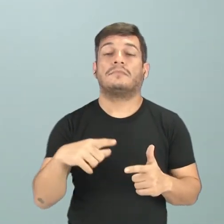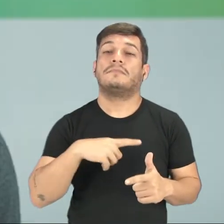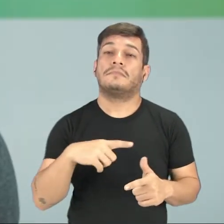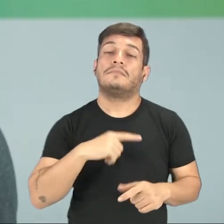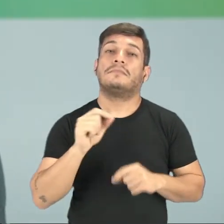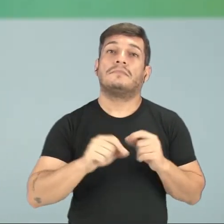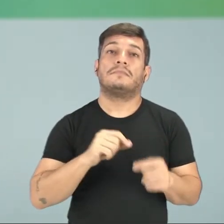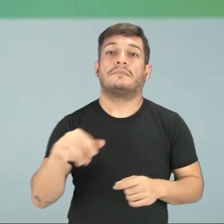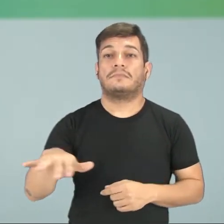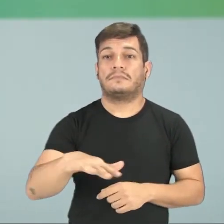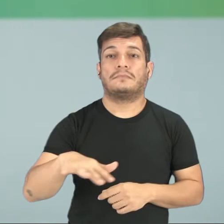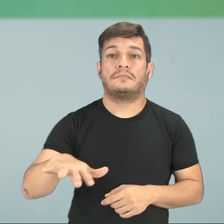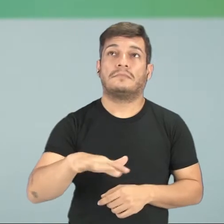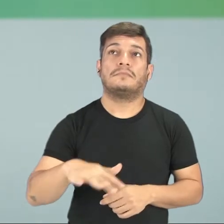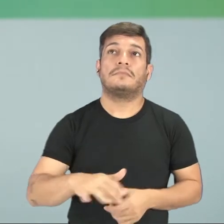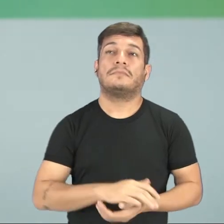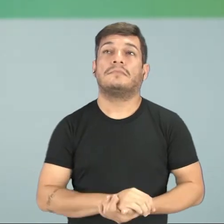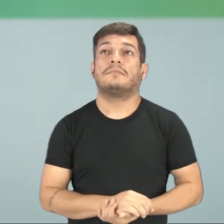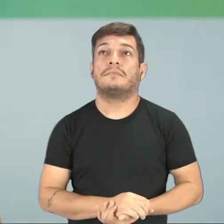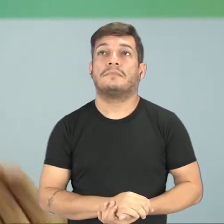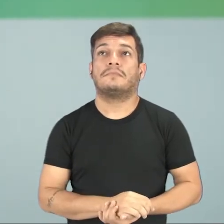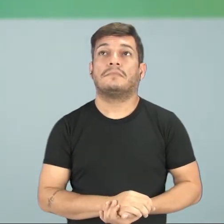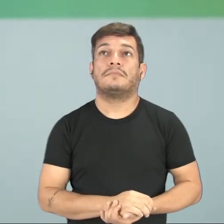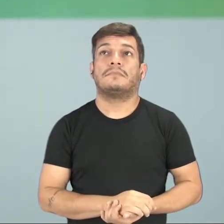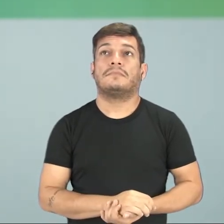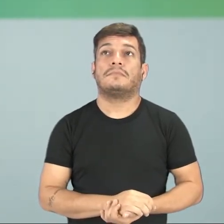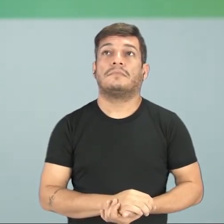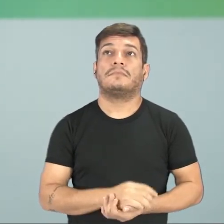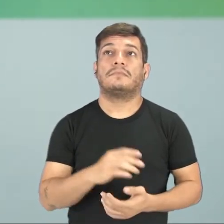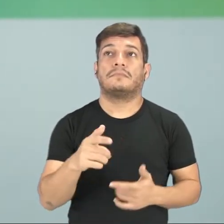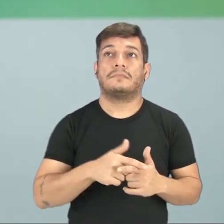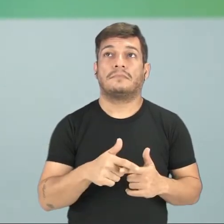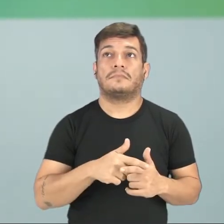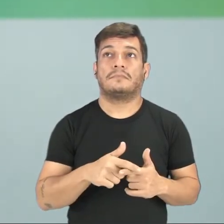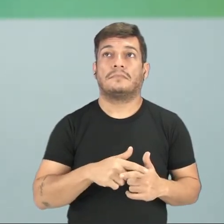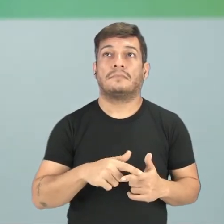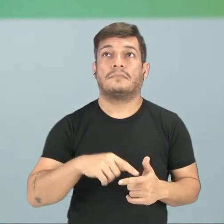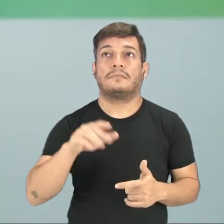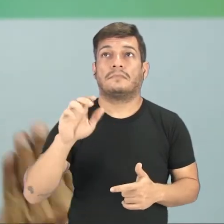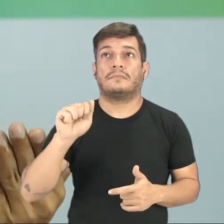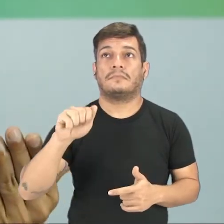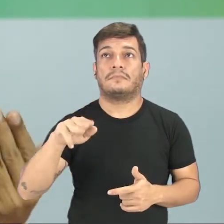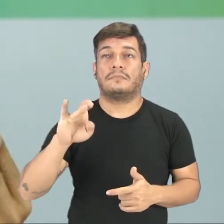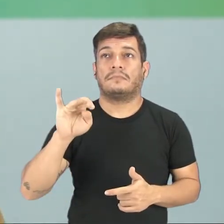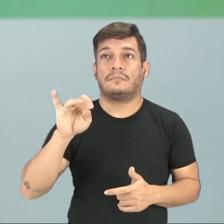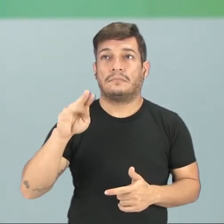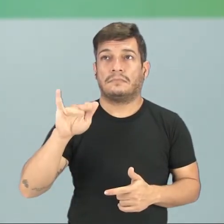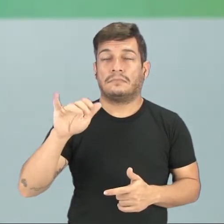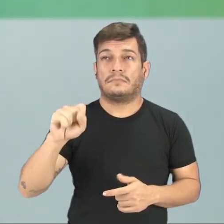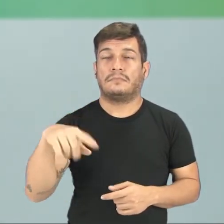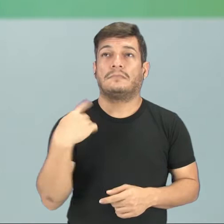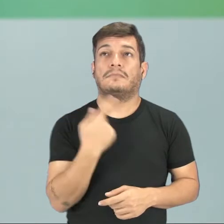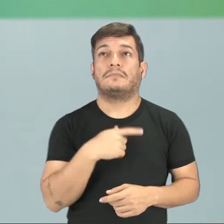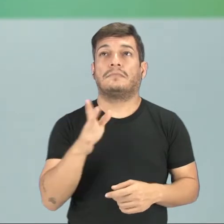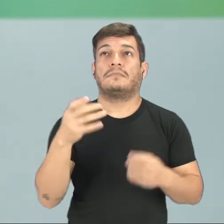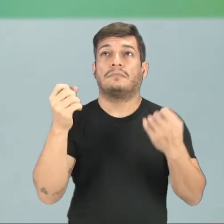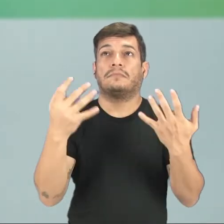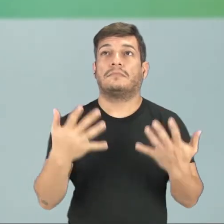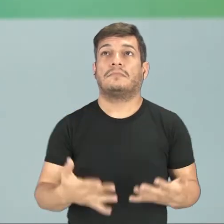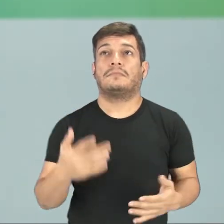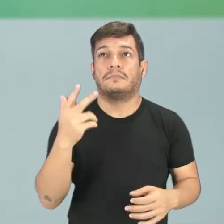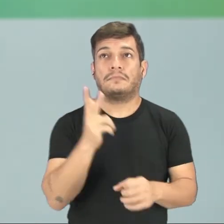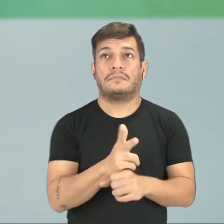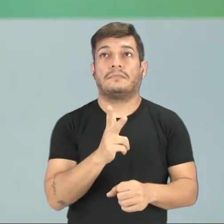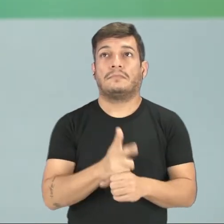causados no meio ambiente. Impactos ambientais estes, que nós já tratamos em uma